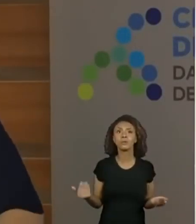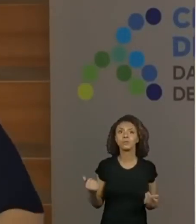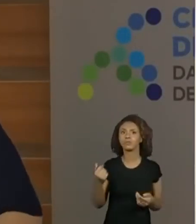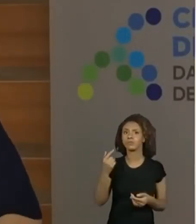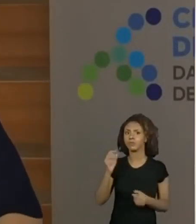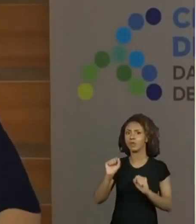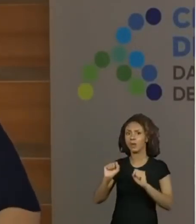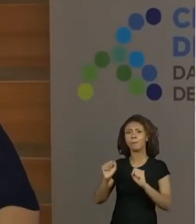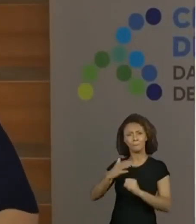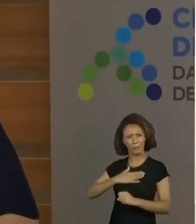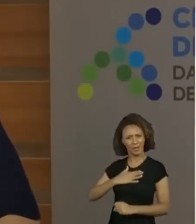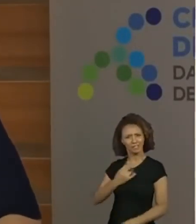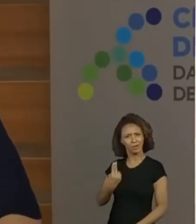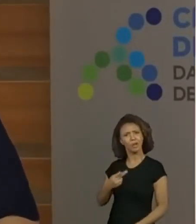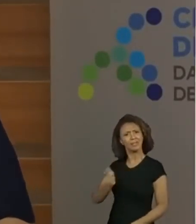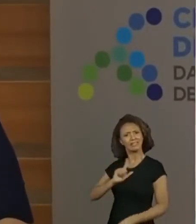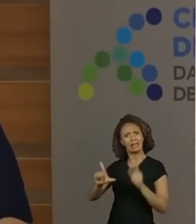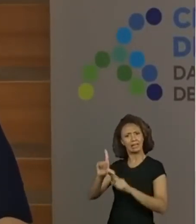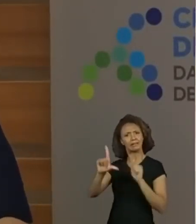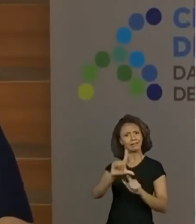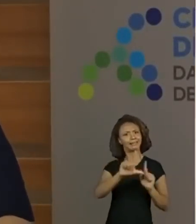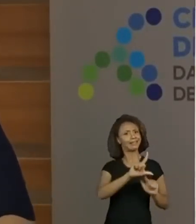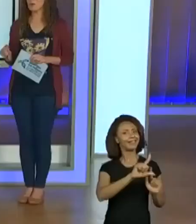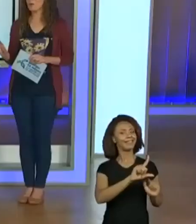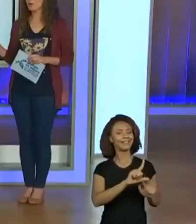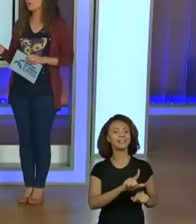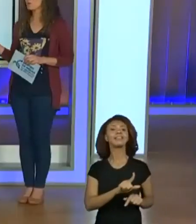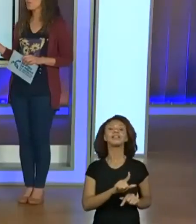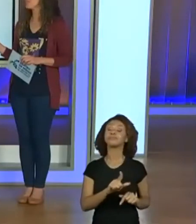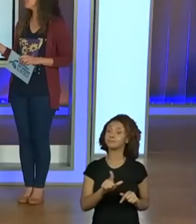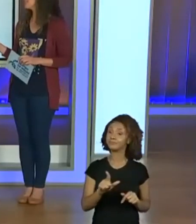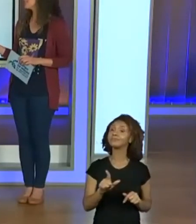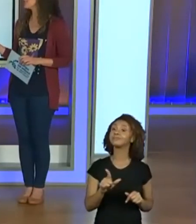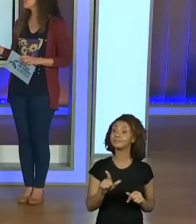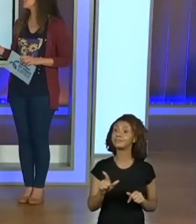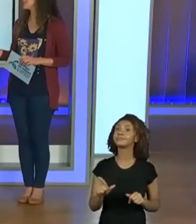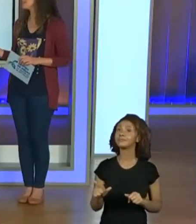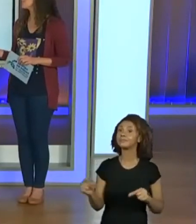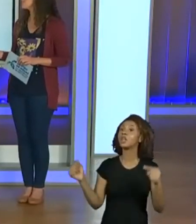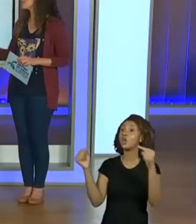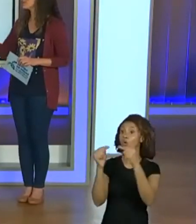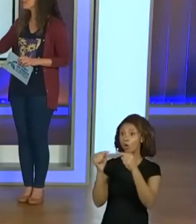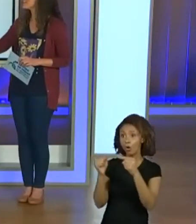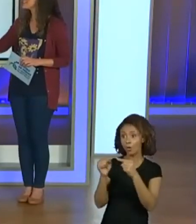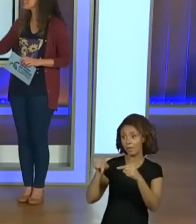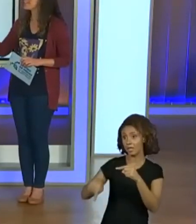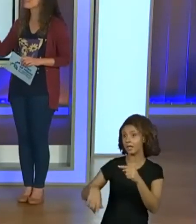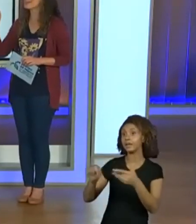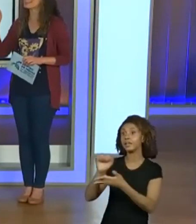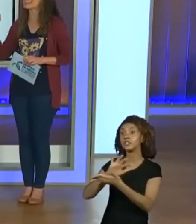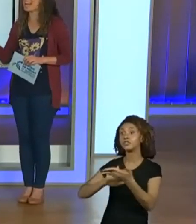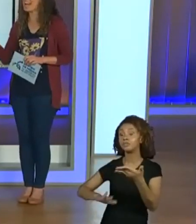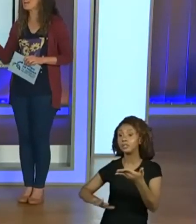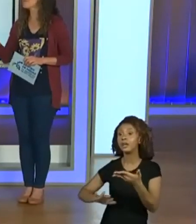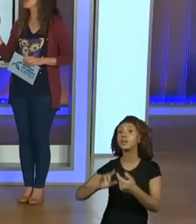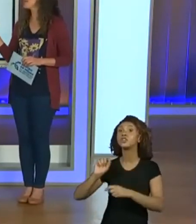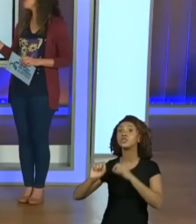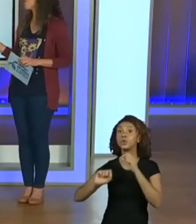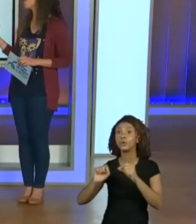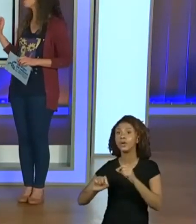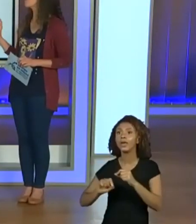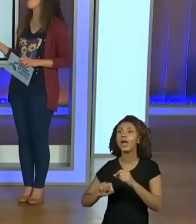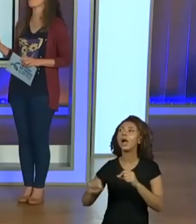volto para o meu nome. Meu nome tem bastante letra A. E tem uma referência na própria consigna da nossa atividade, professora. Escreva da